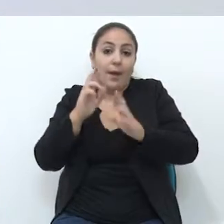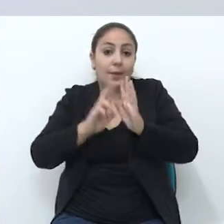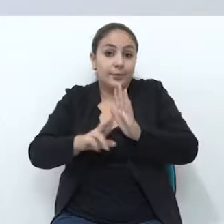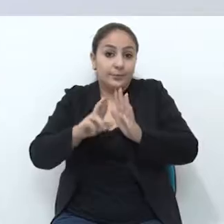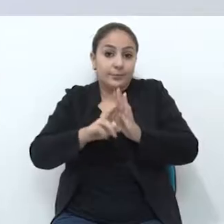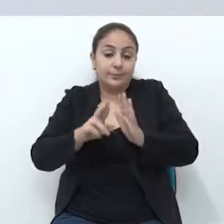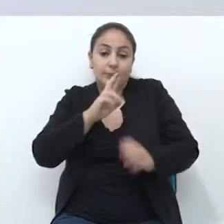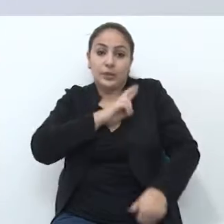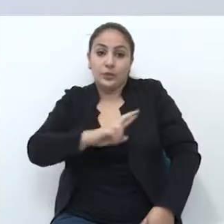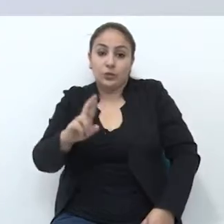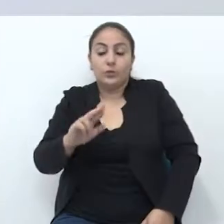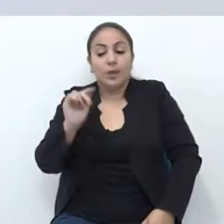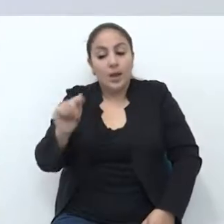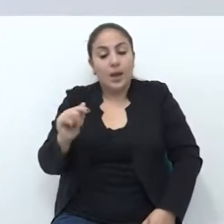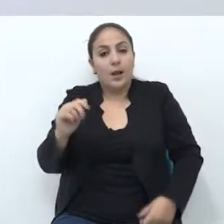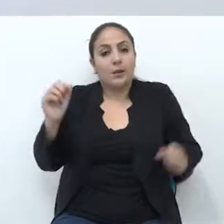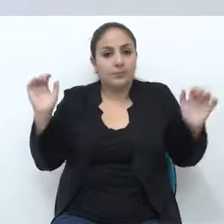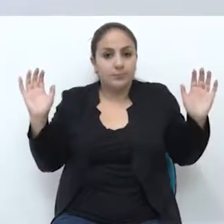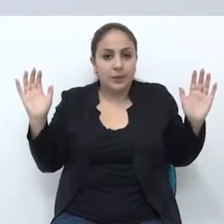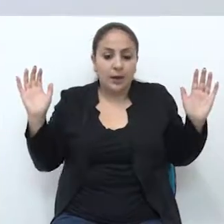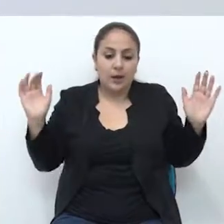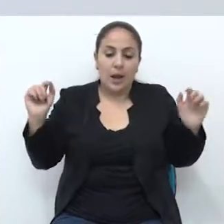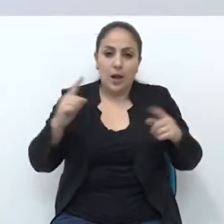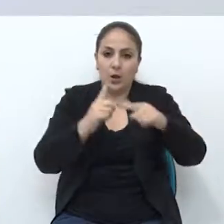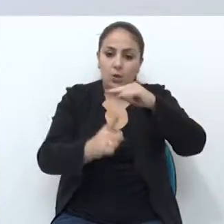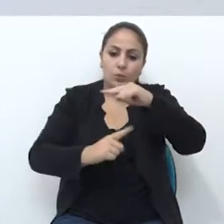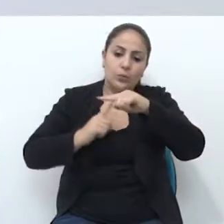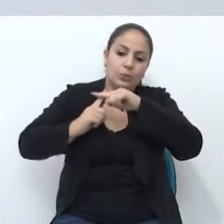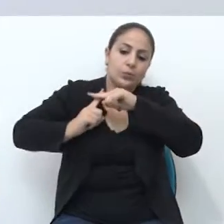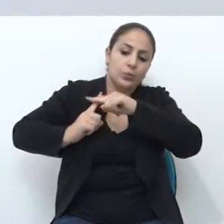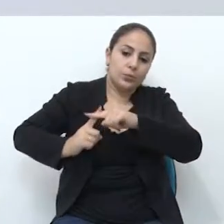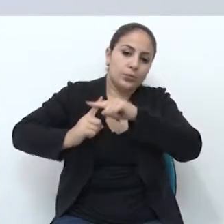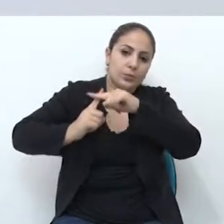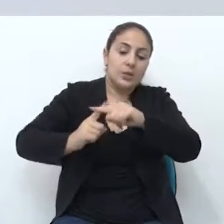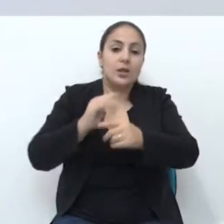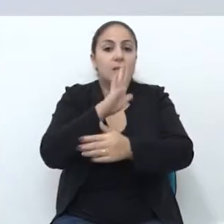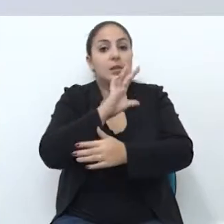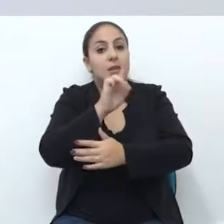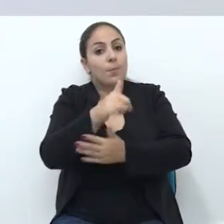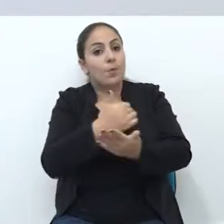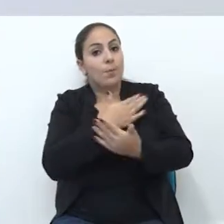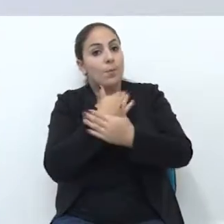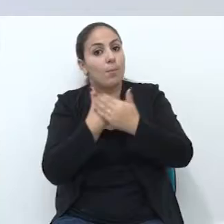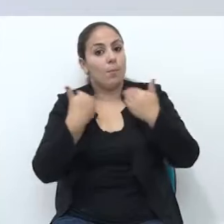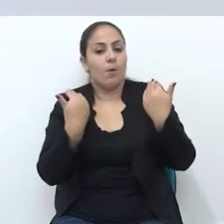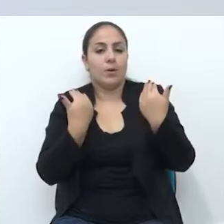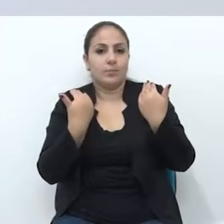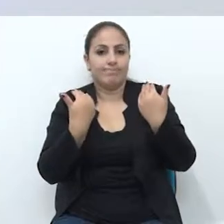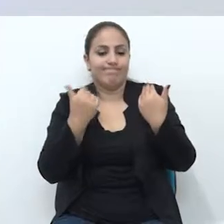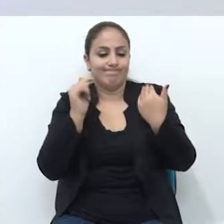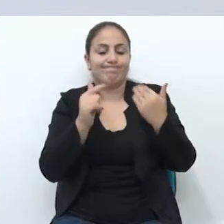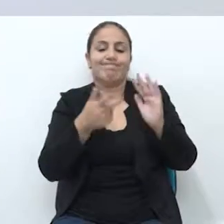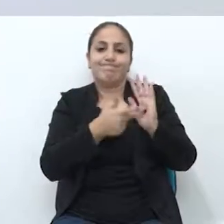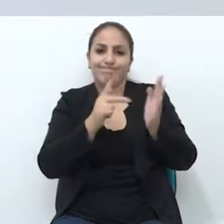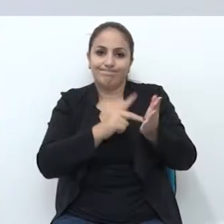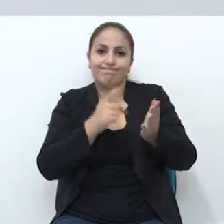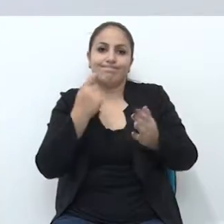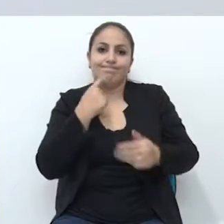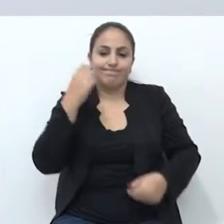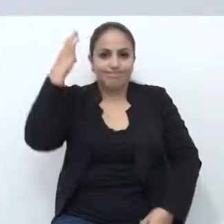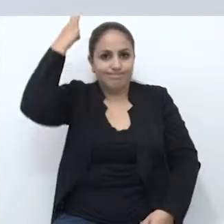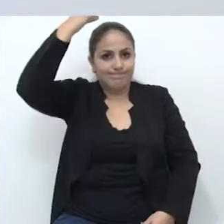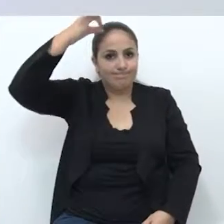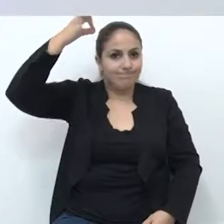Ele carrega a cruz e morre na cruz. Então, um pouquinho, esse é o sentido da Sexta-feira Santa.